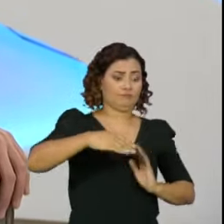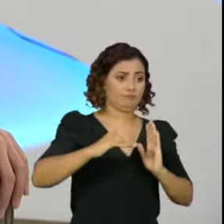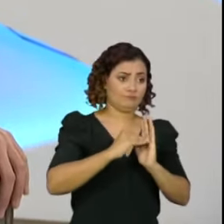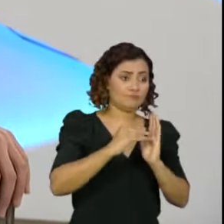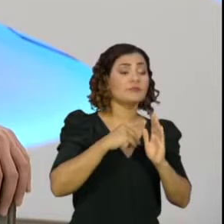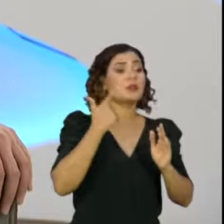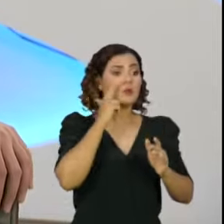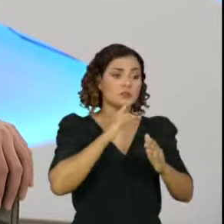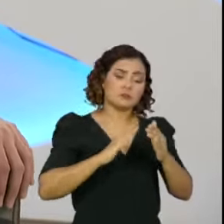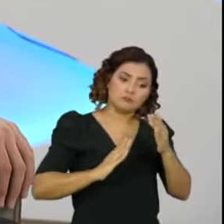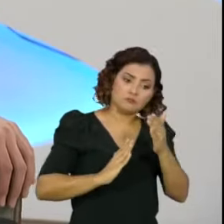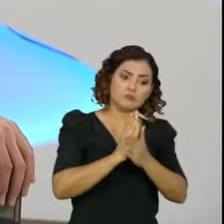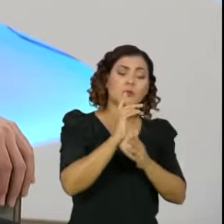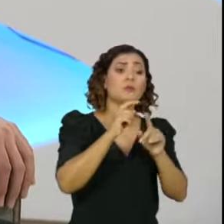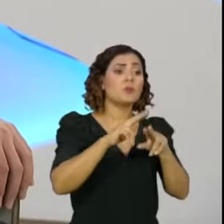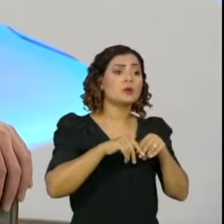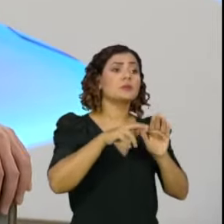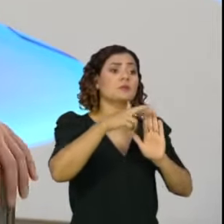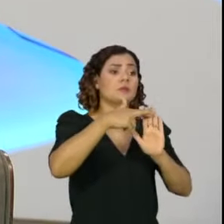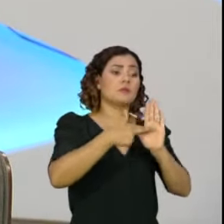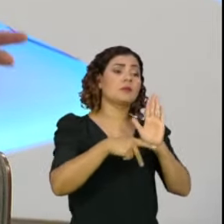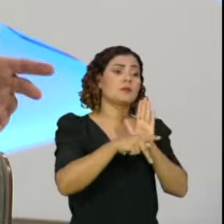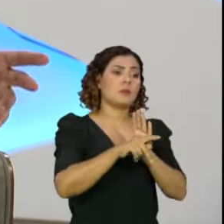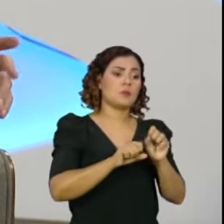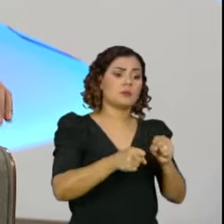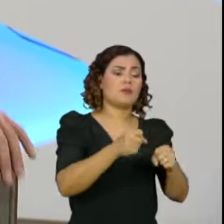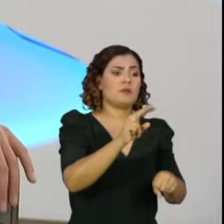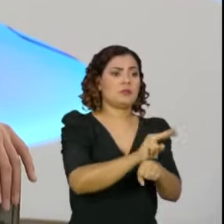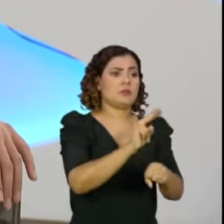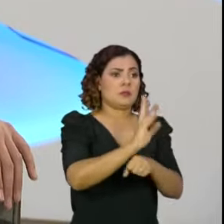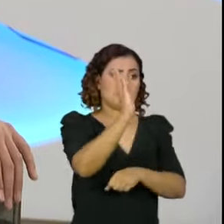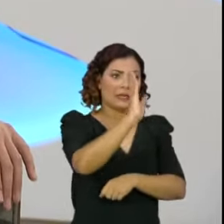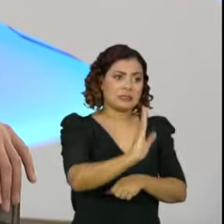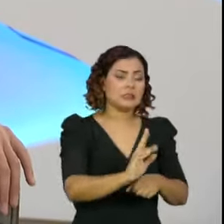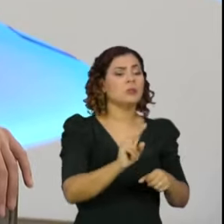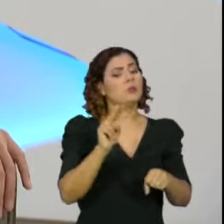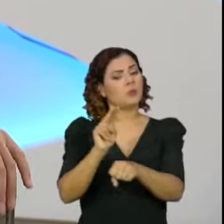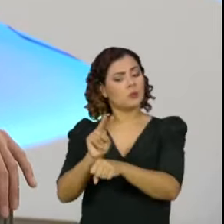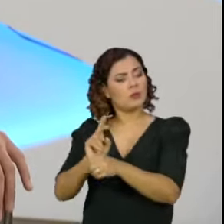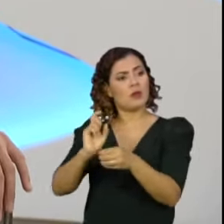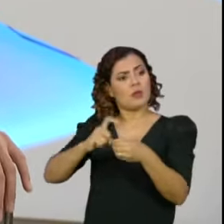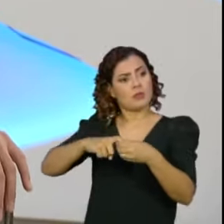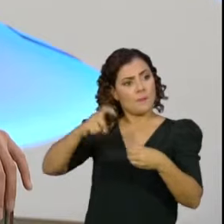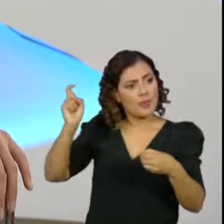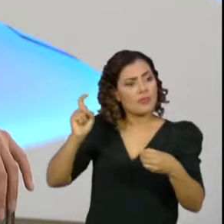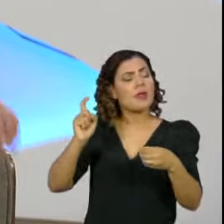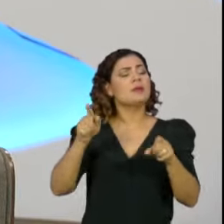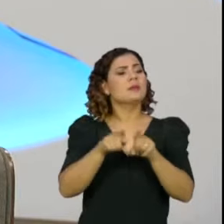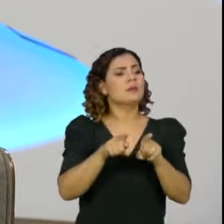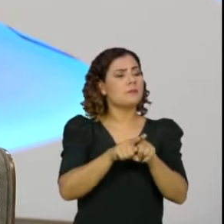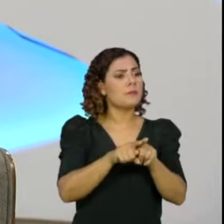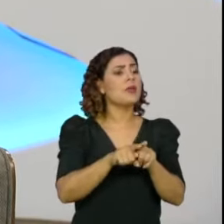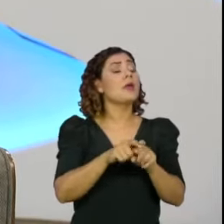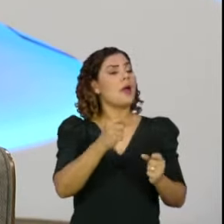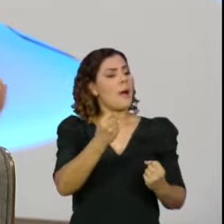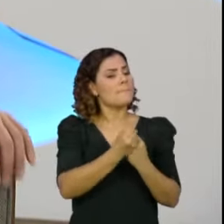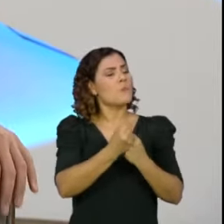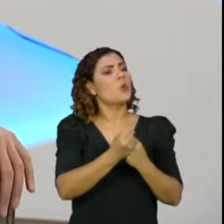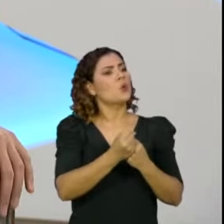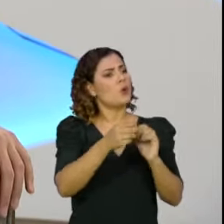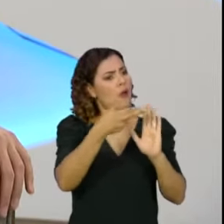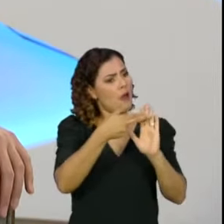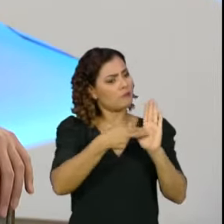chegar ao Senado, que são esses princípios de defesa da República, de defesa da Federação, da independência do Parlamento, da defesa das